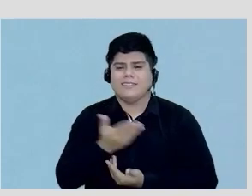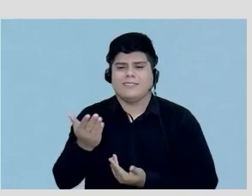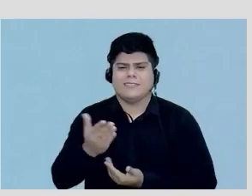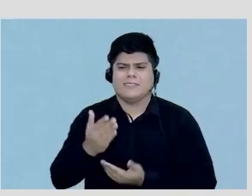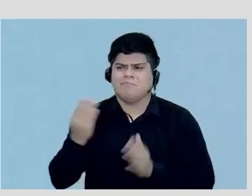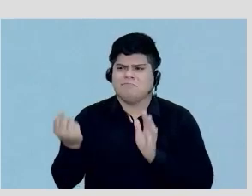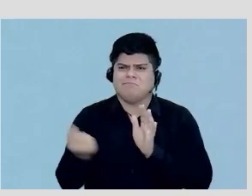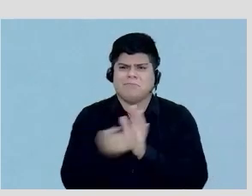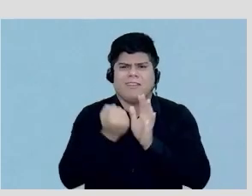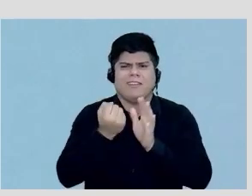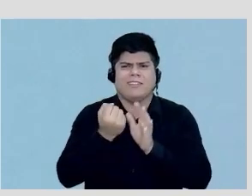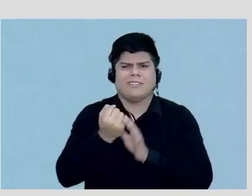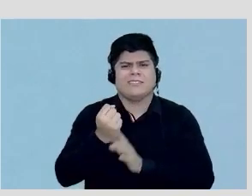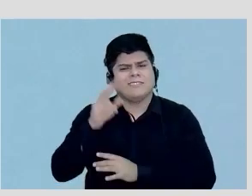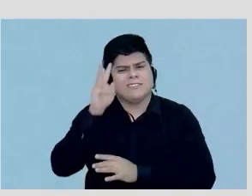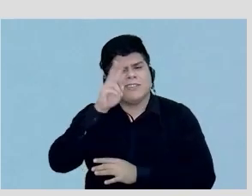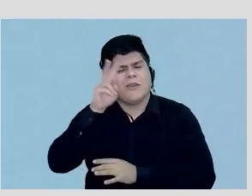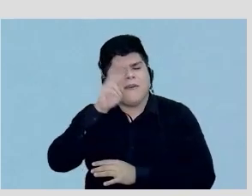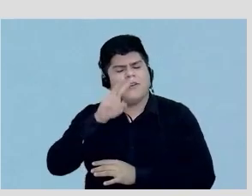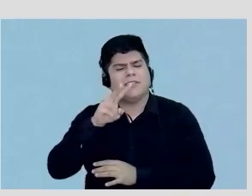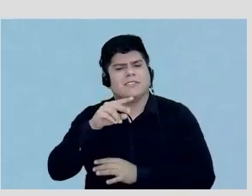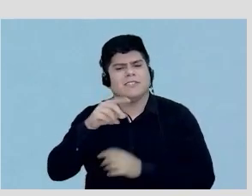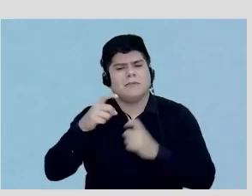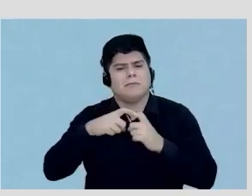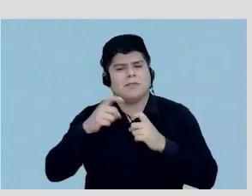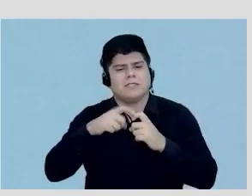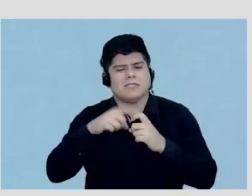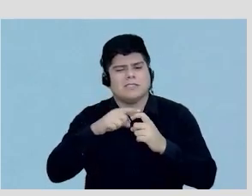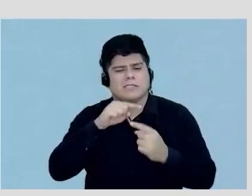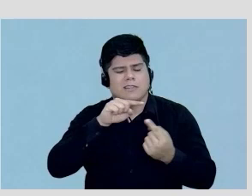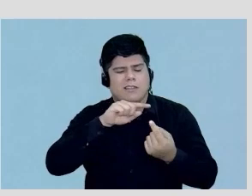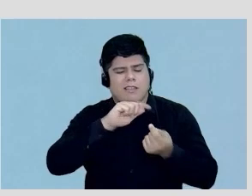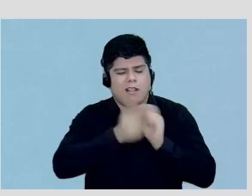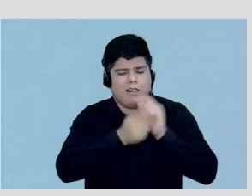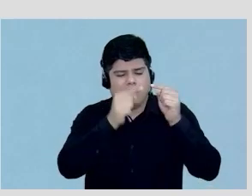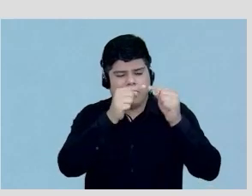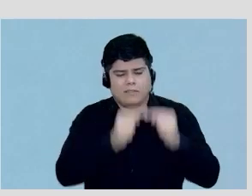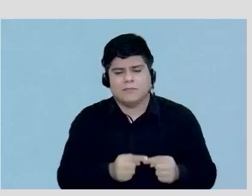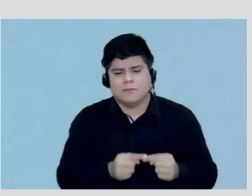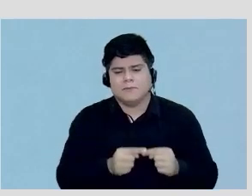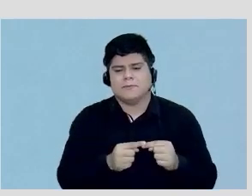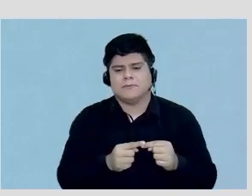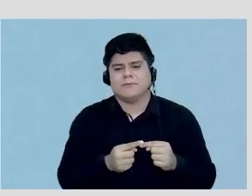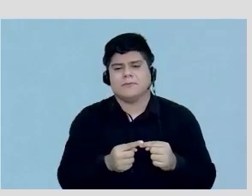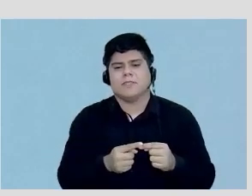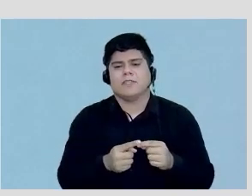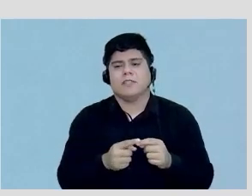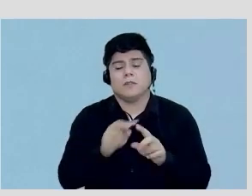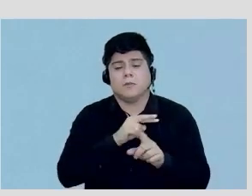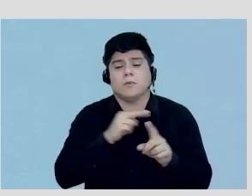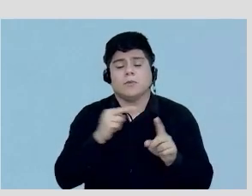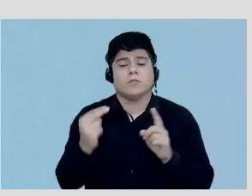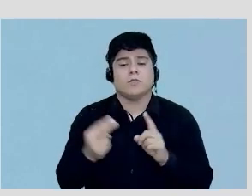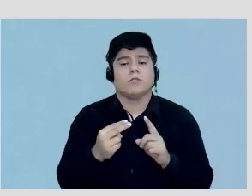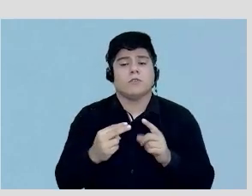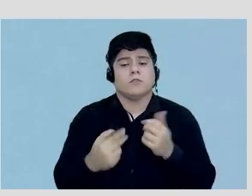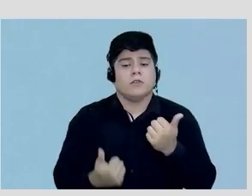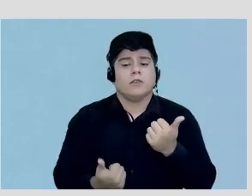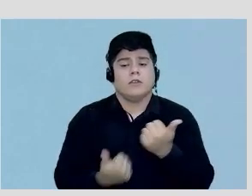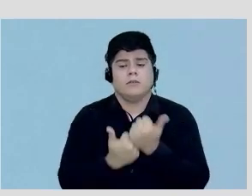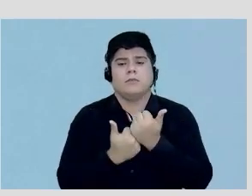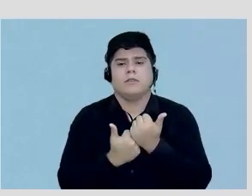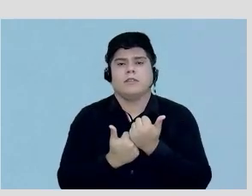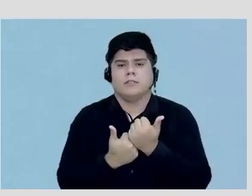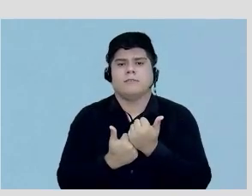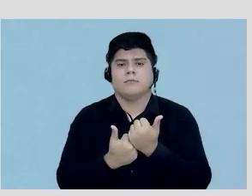histórico do ponto de vista da medicina personalizada não é do ponto de vista apoiada